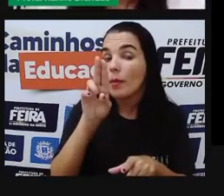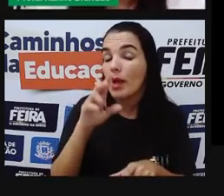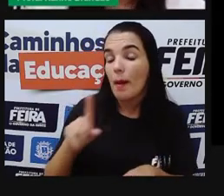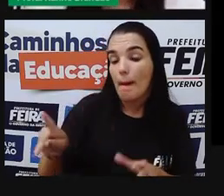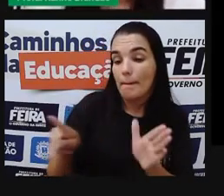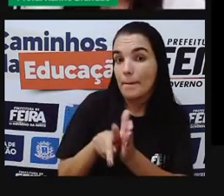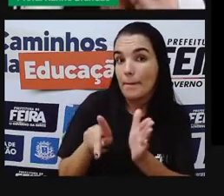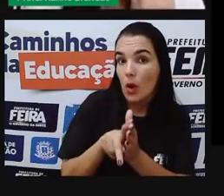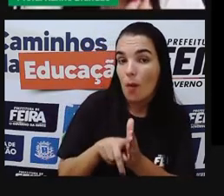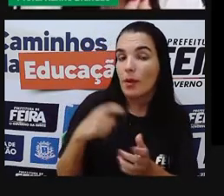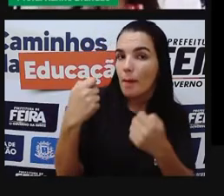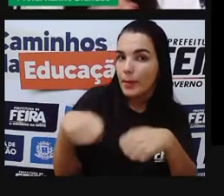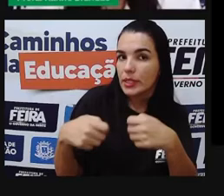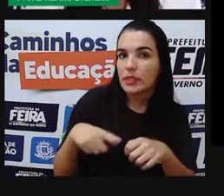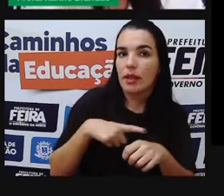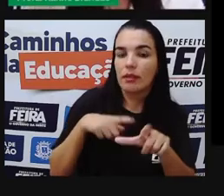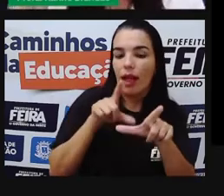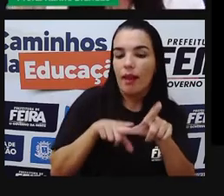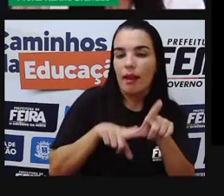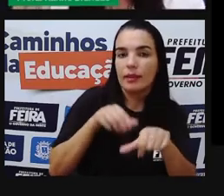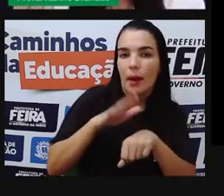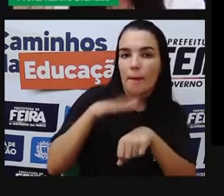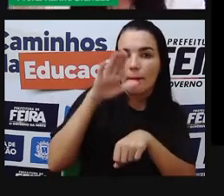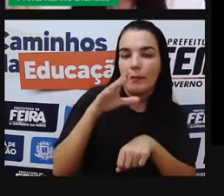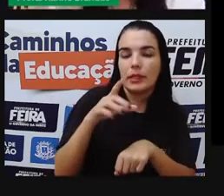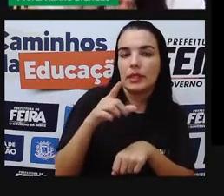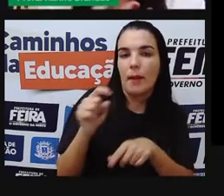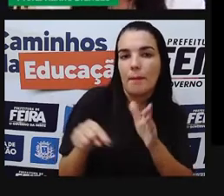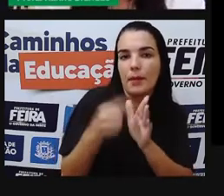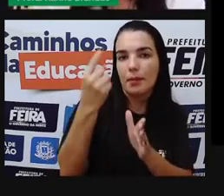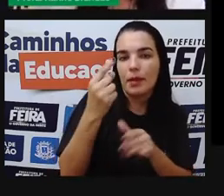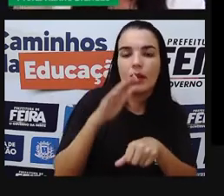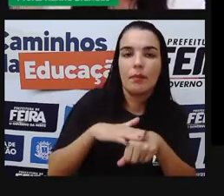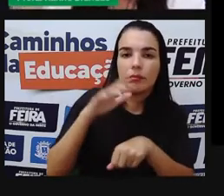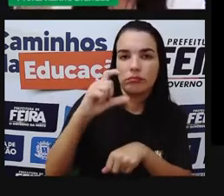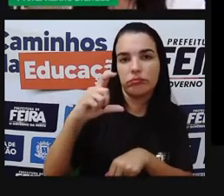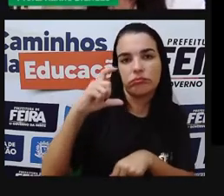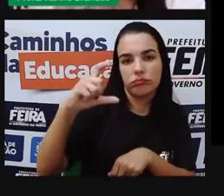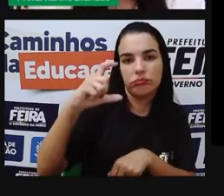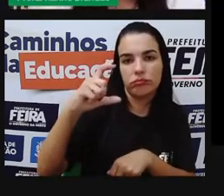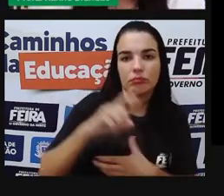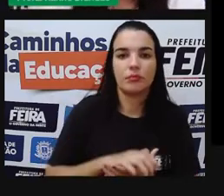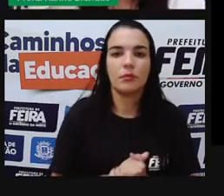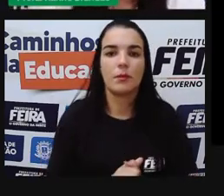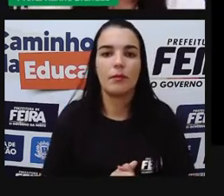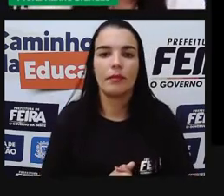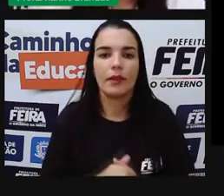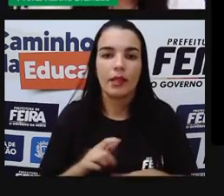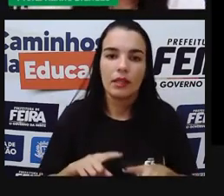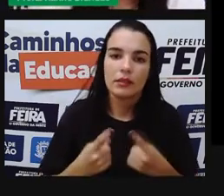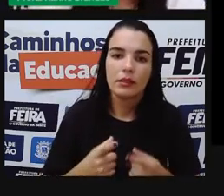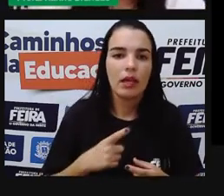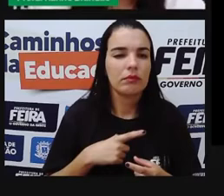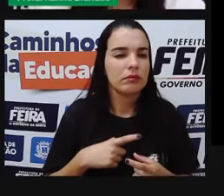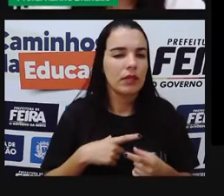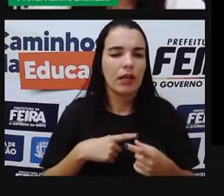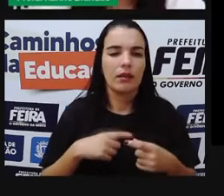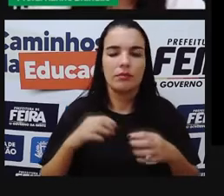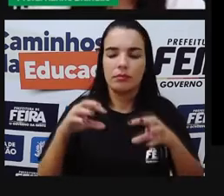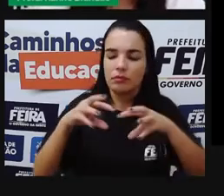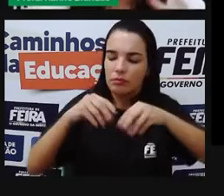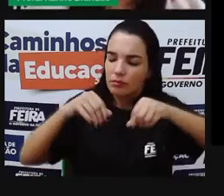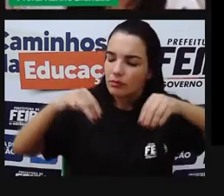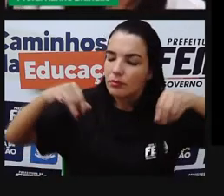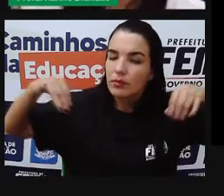nossa estrela. E ao redor do Sol, giram, né? Poeira, tem poeira, tem corpos